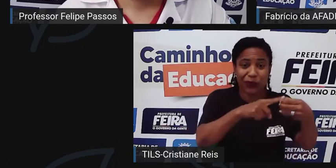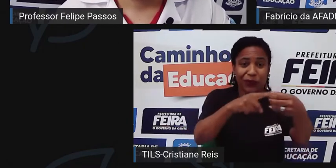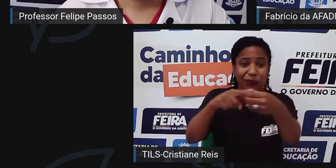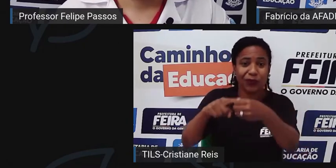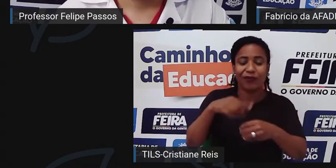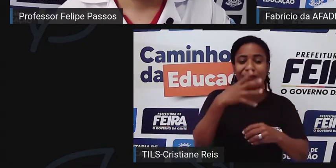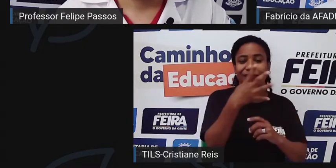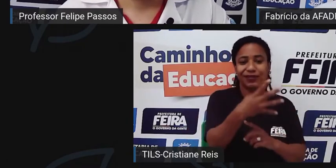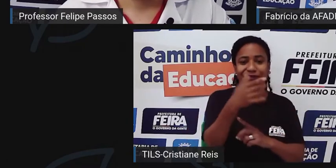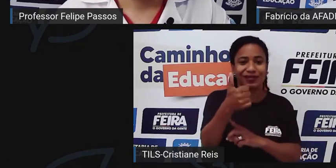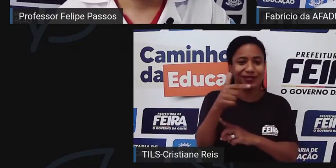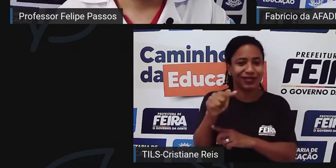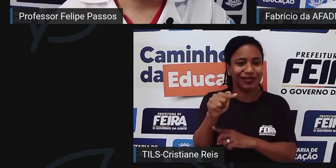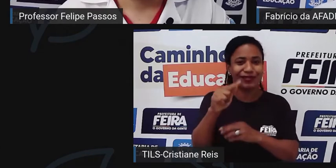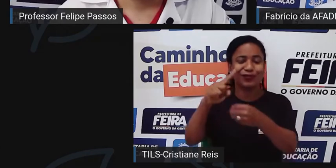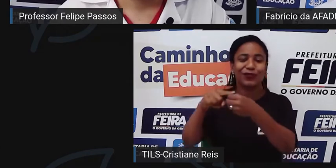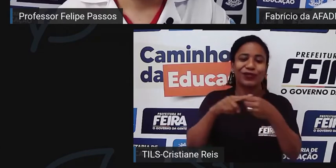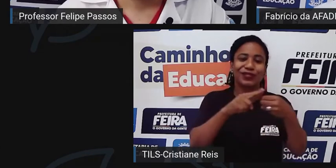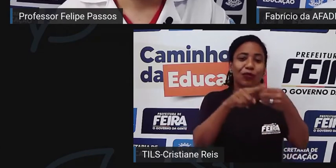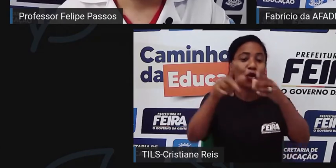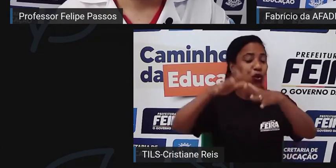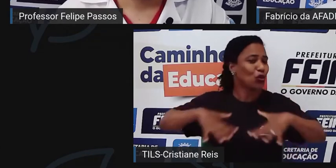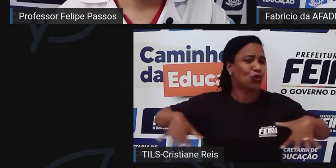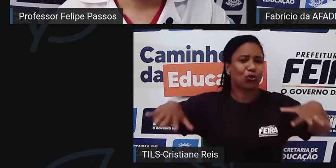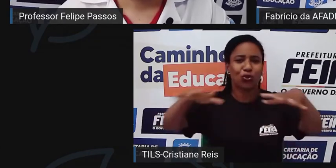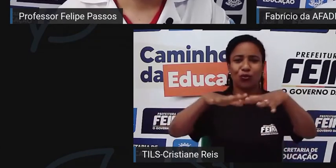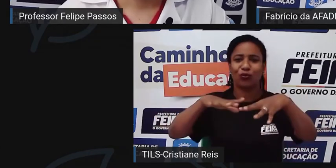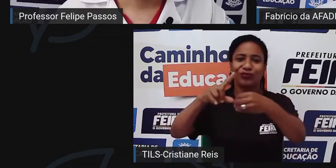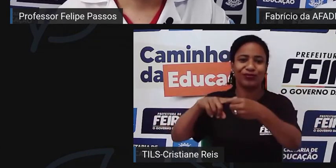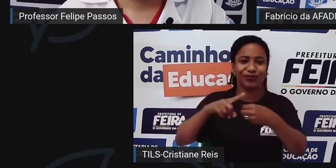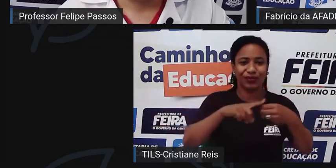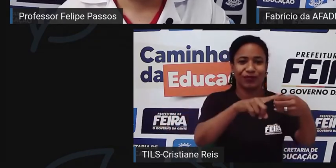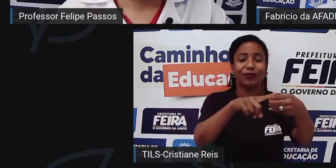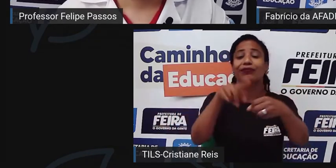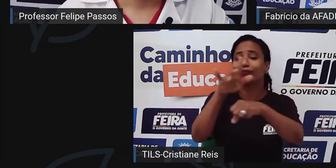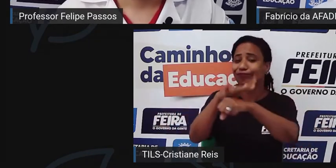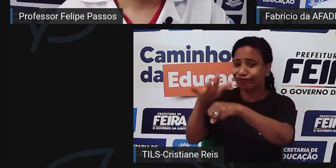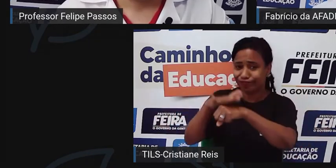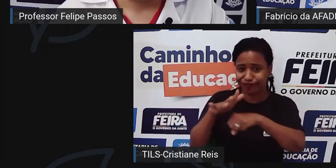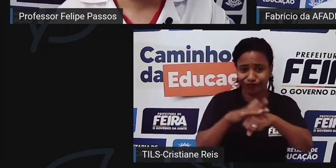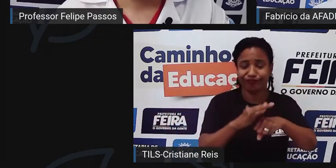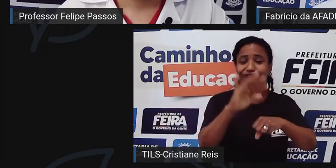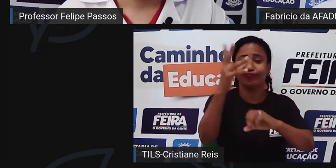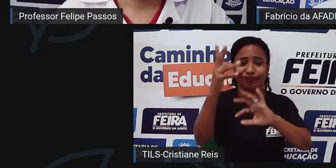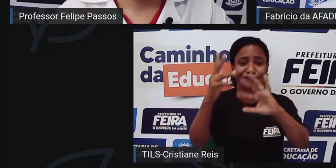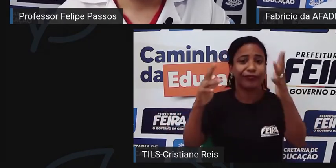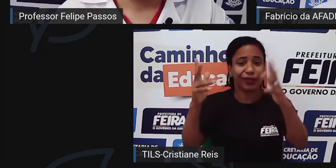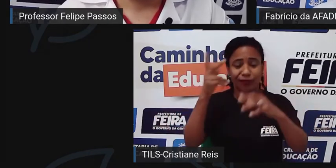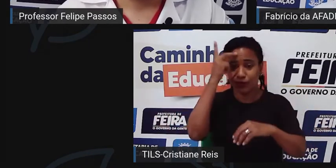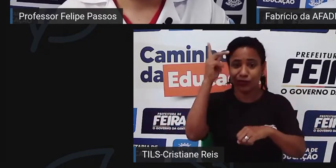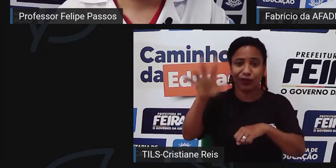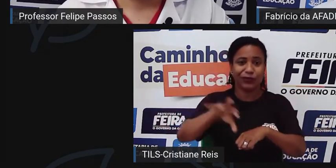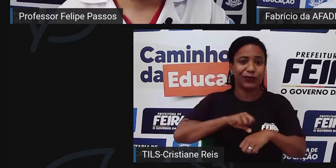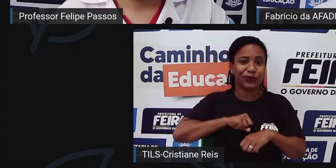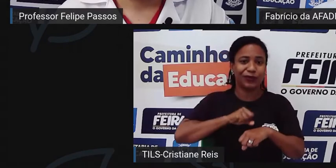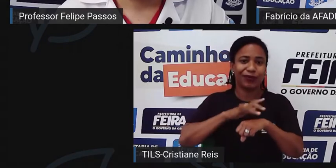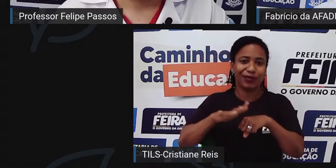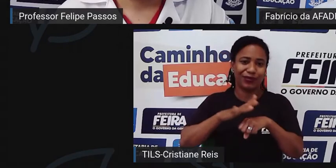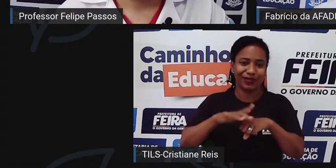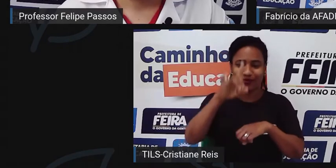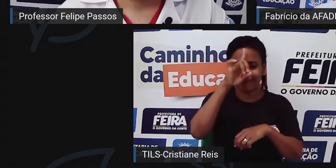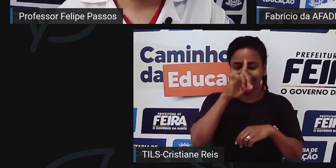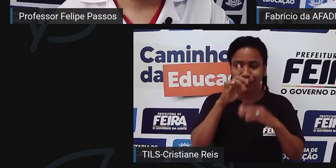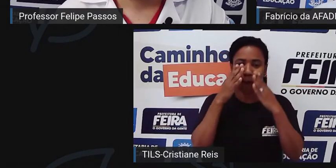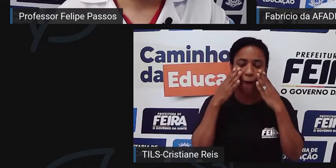municípios, todos os municípios existem pessoas com doença fosiforme. E ainda mais, temos